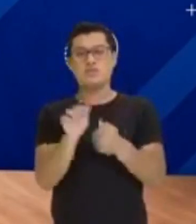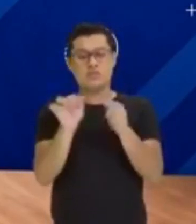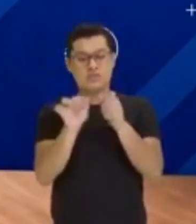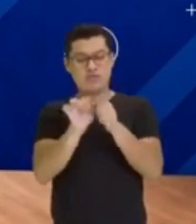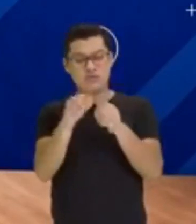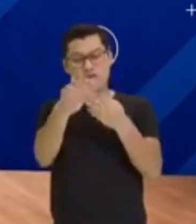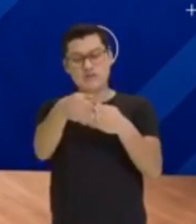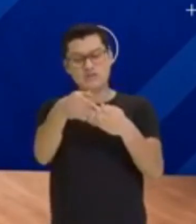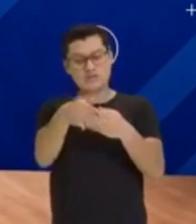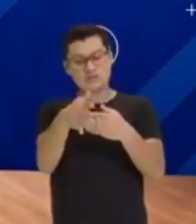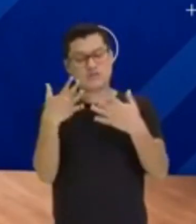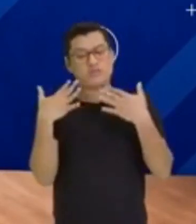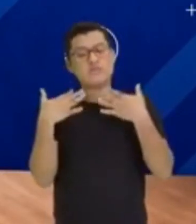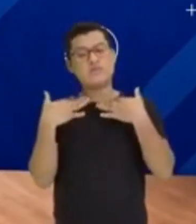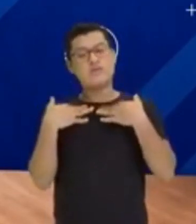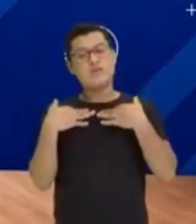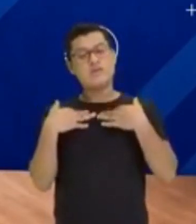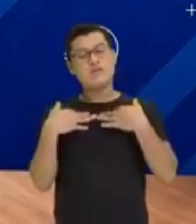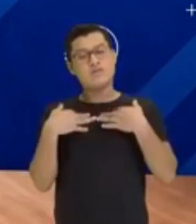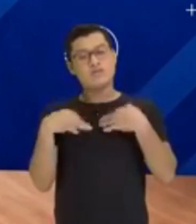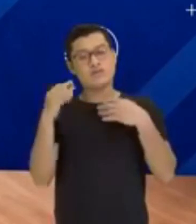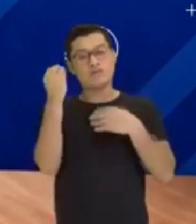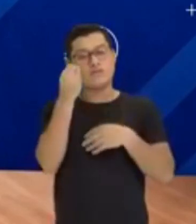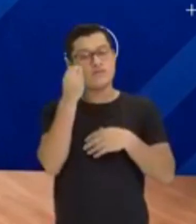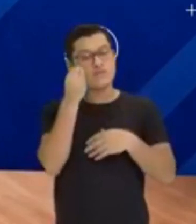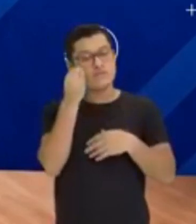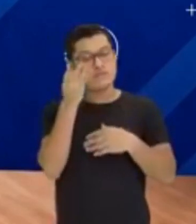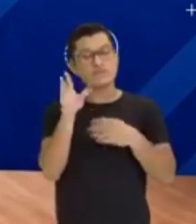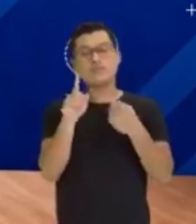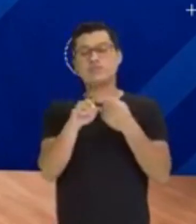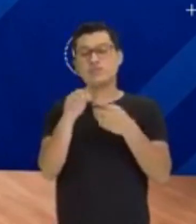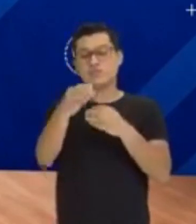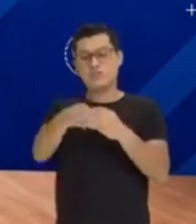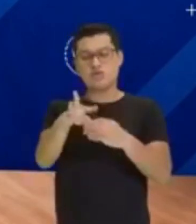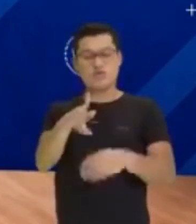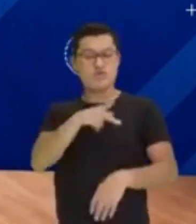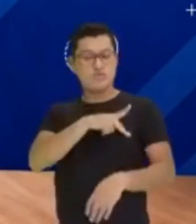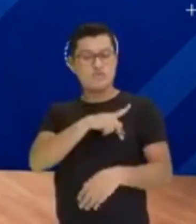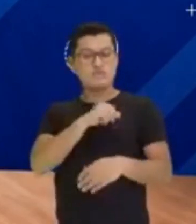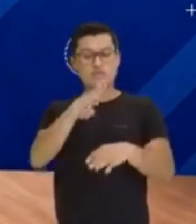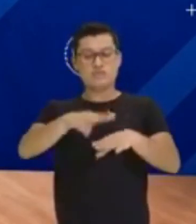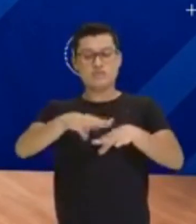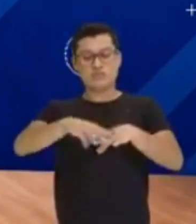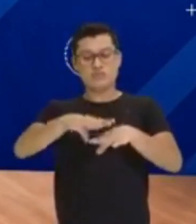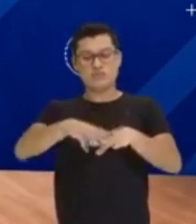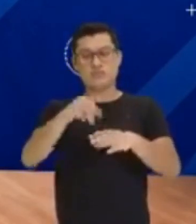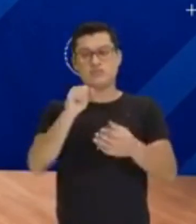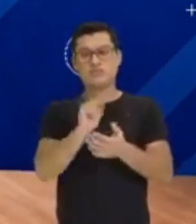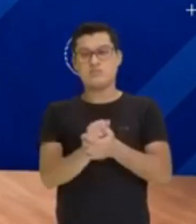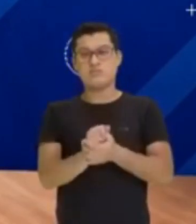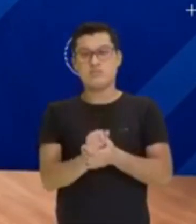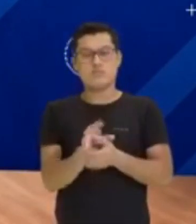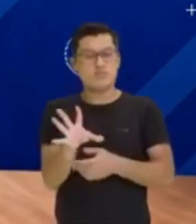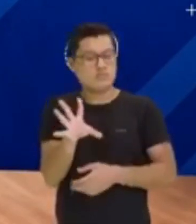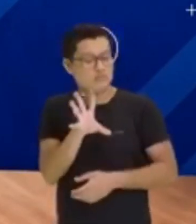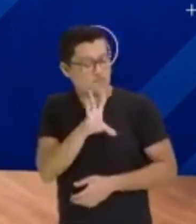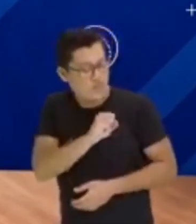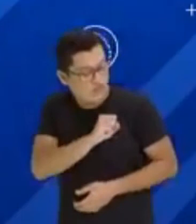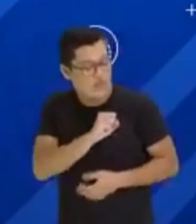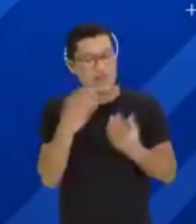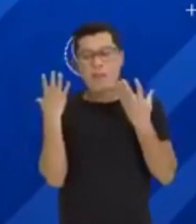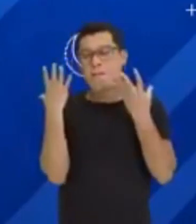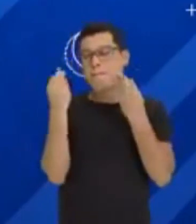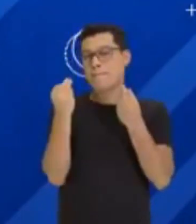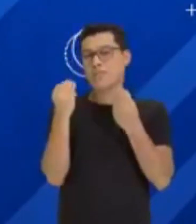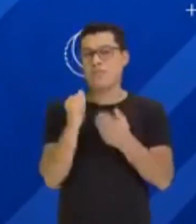uma prova, seja aonde for. E até em concurso público também. Então, pessoal, a matemática, a matemática, ela é apaixonante por causa disso.